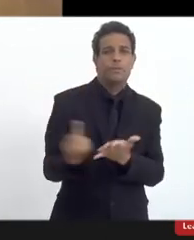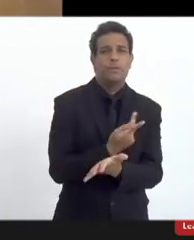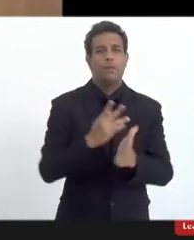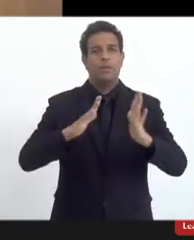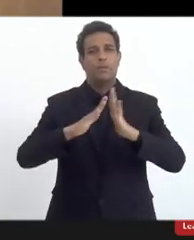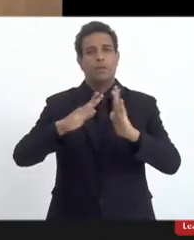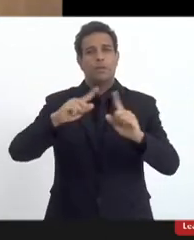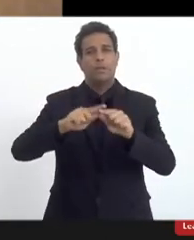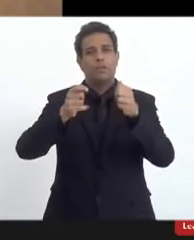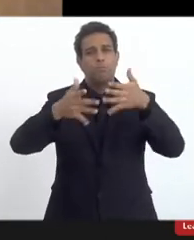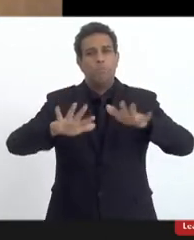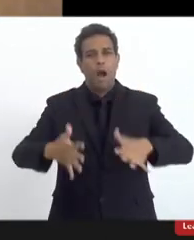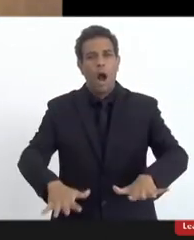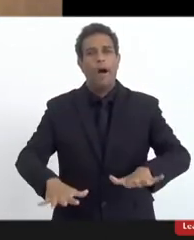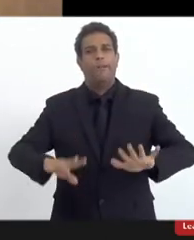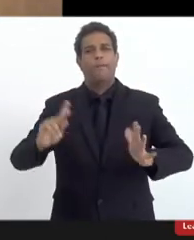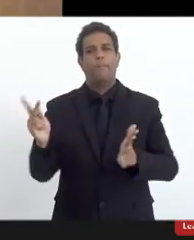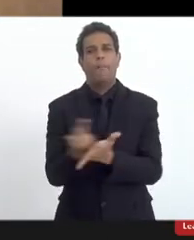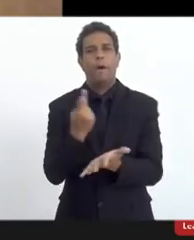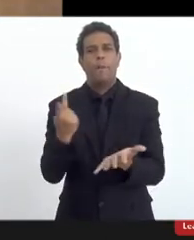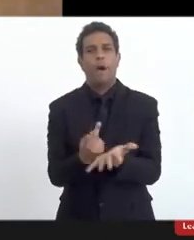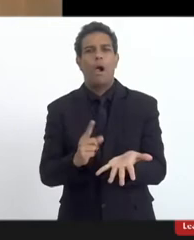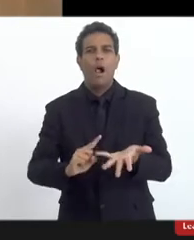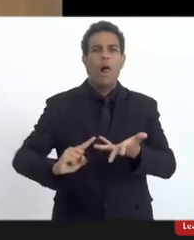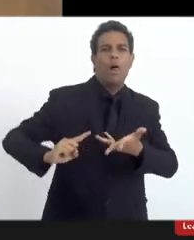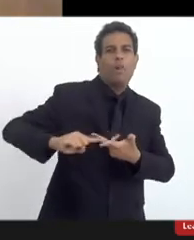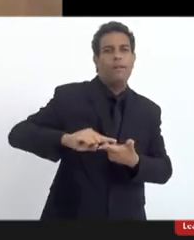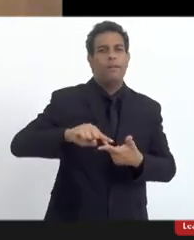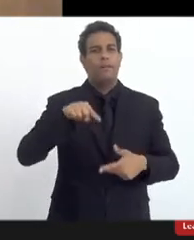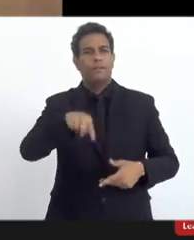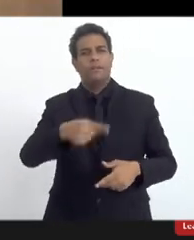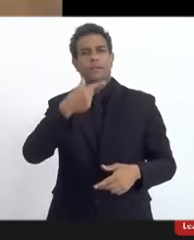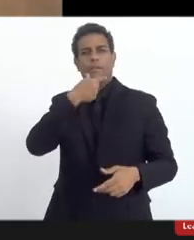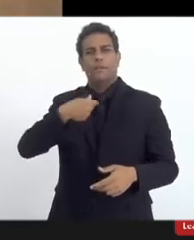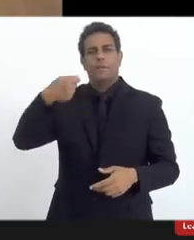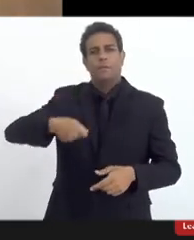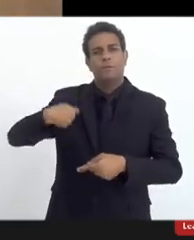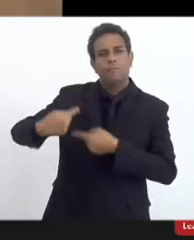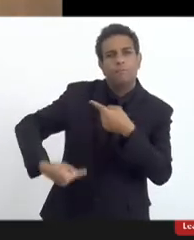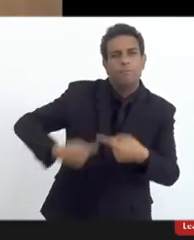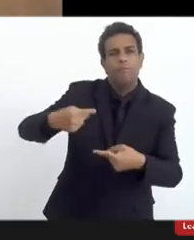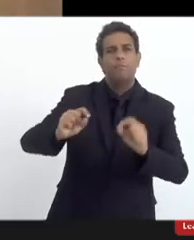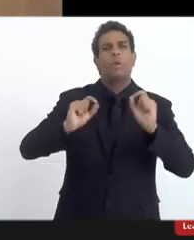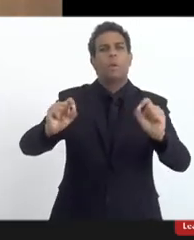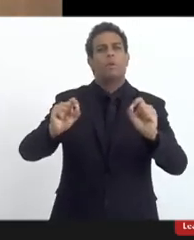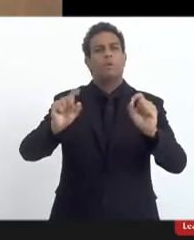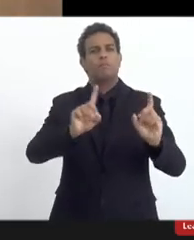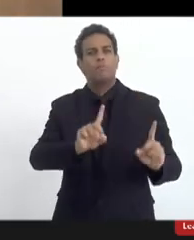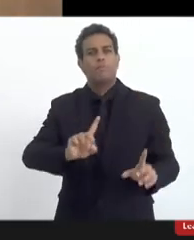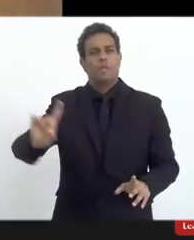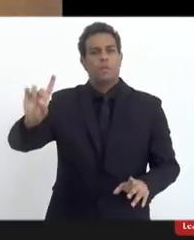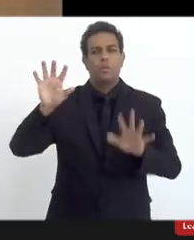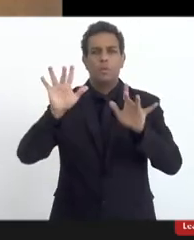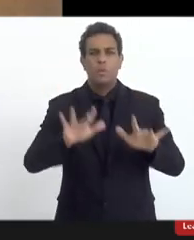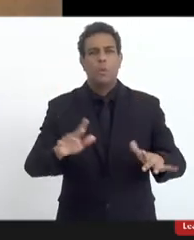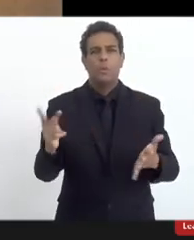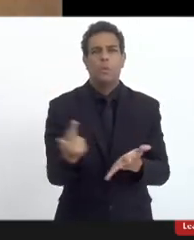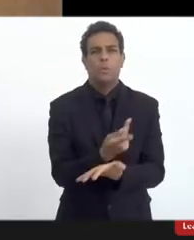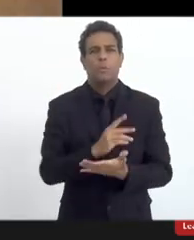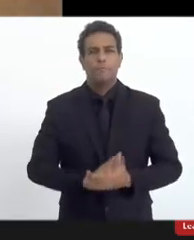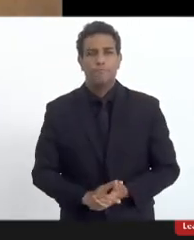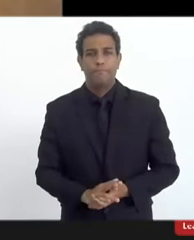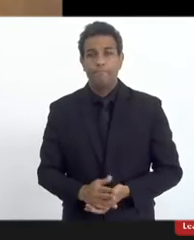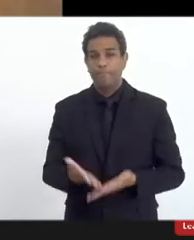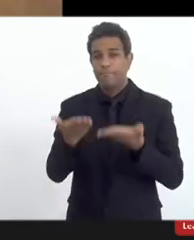muito massacrada, mas o patriarca, com a graça de Deus, não morreu. Então, a sua